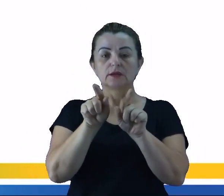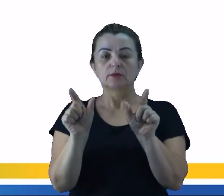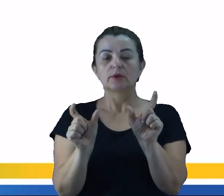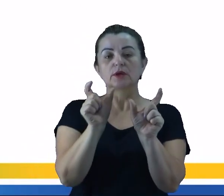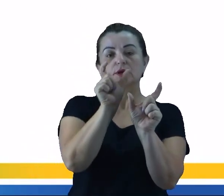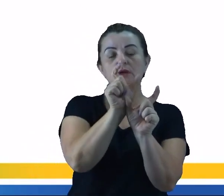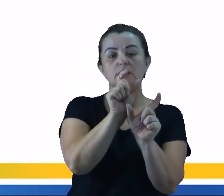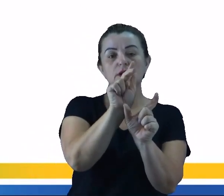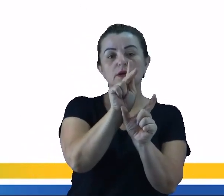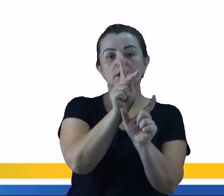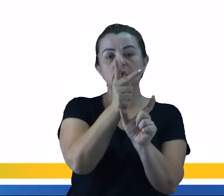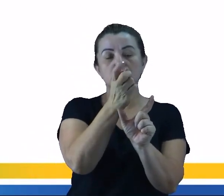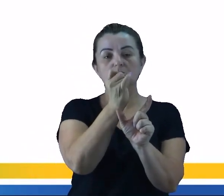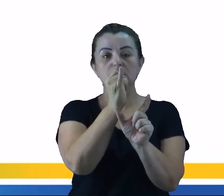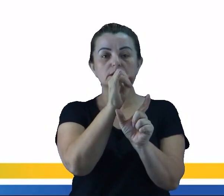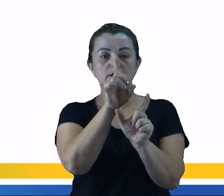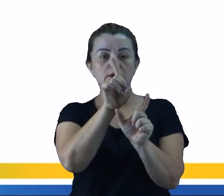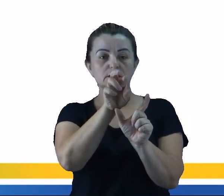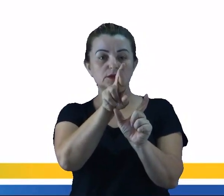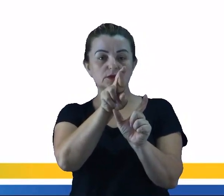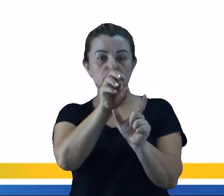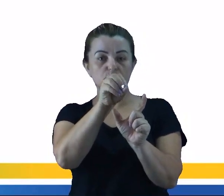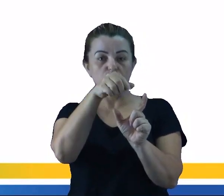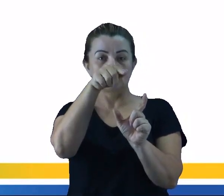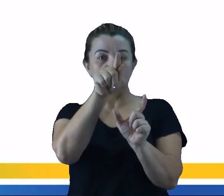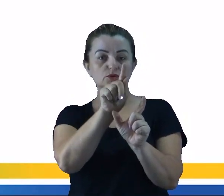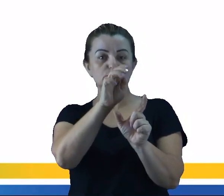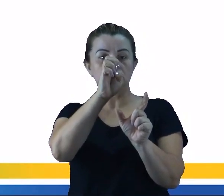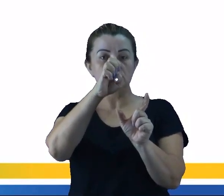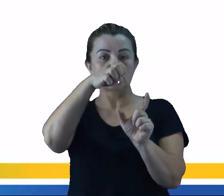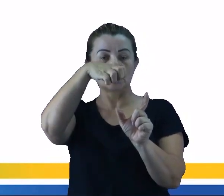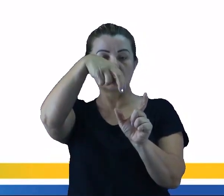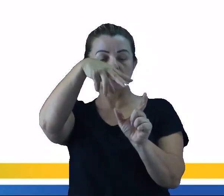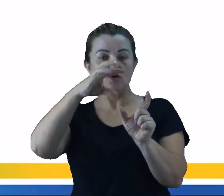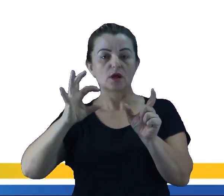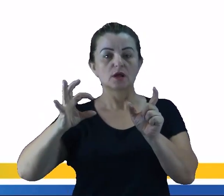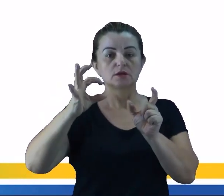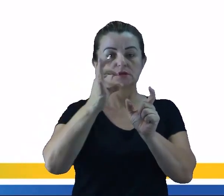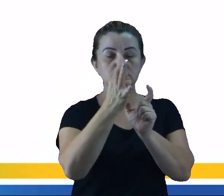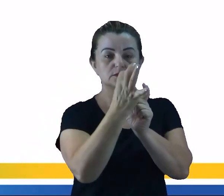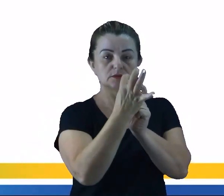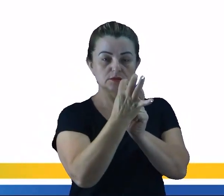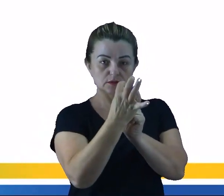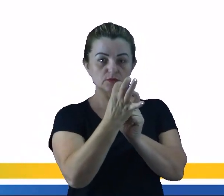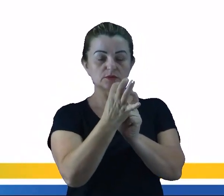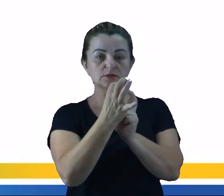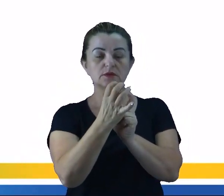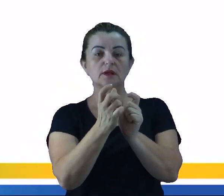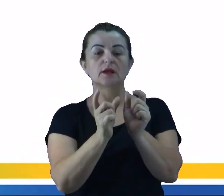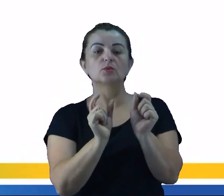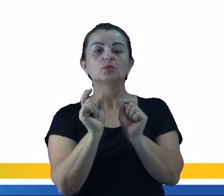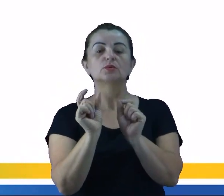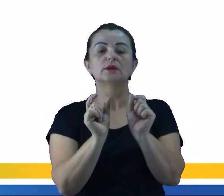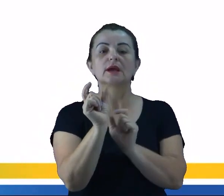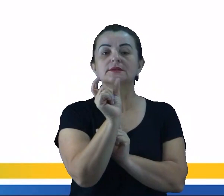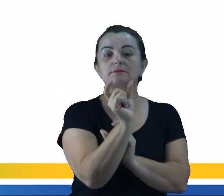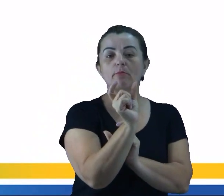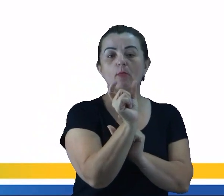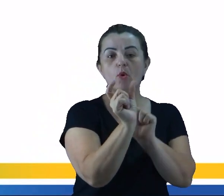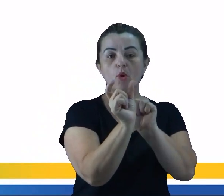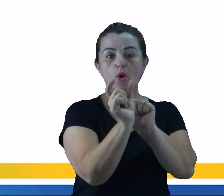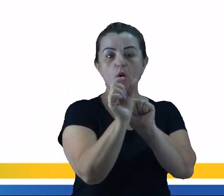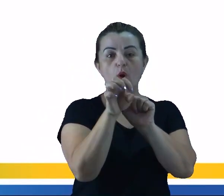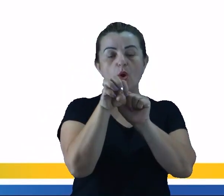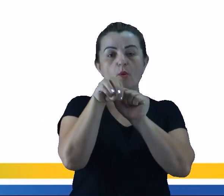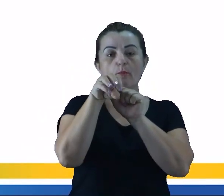hidrogênio, há dois átomos de hidrogênio. Esses átomos se ligam e formam as moléculas. E essas